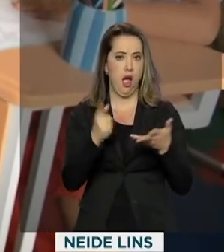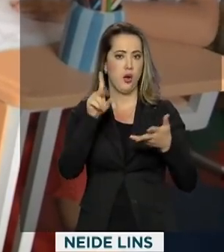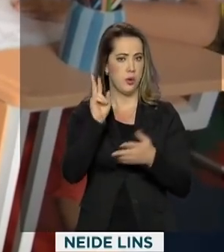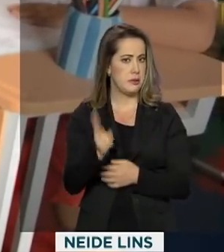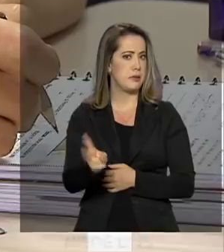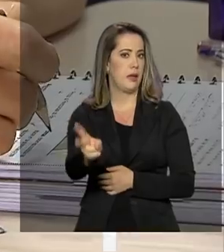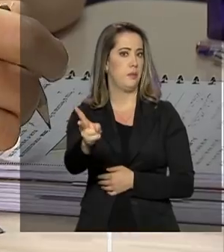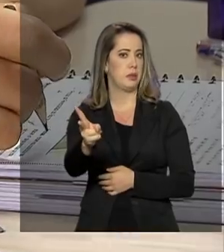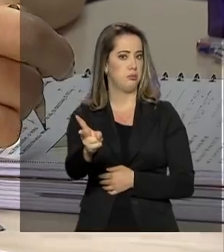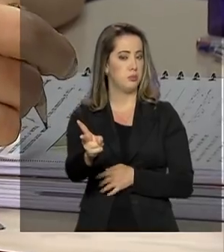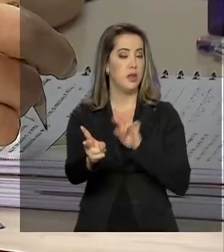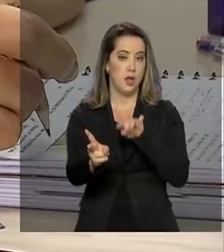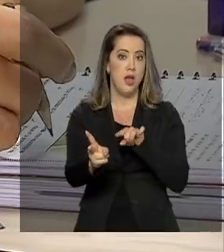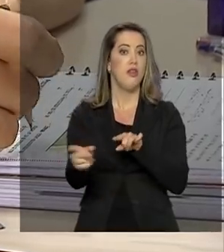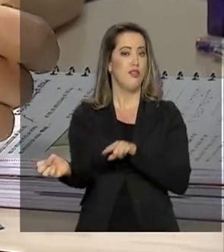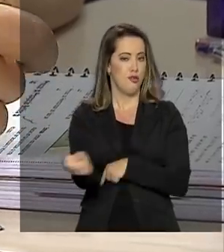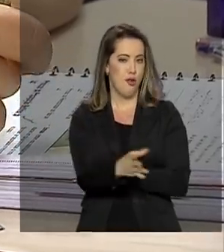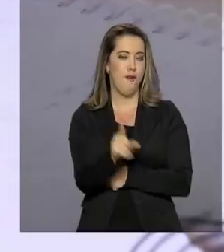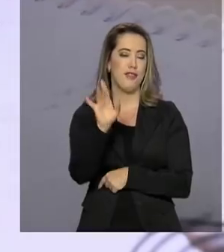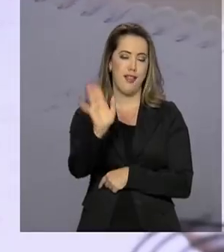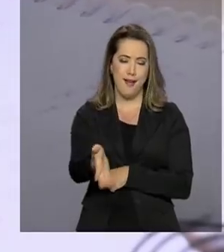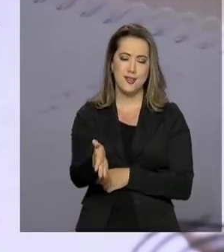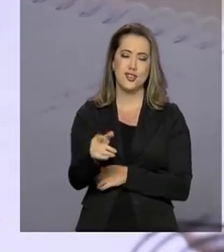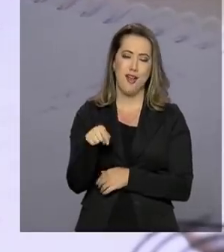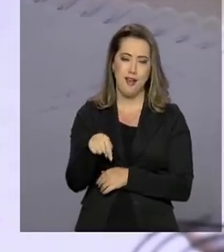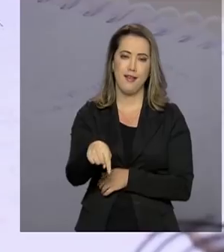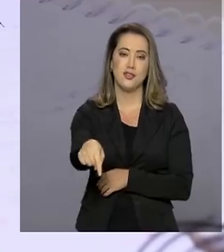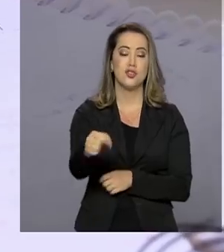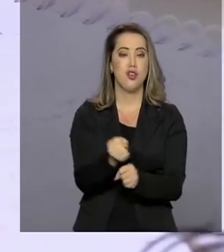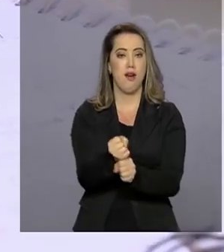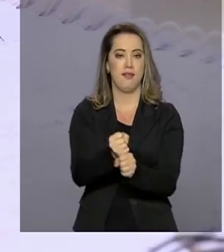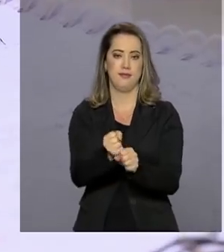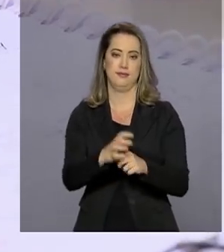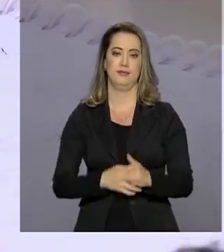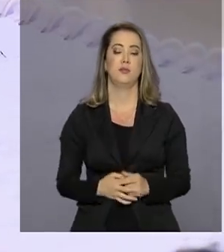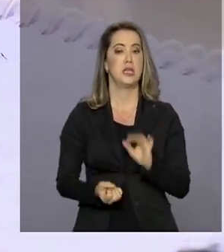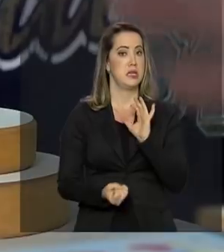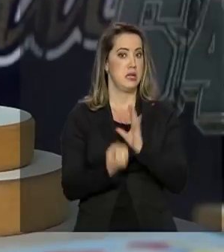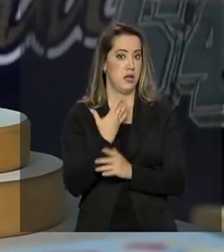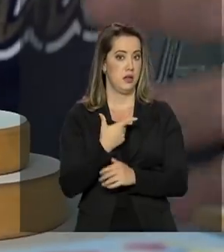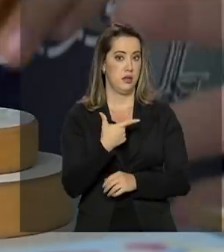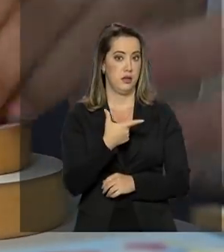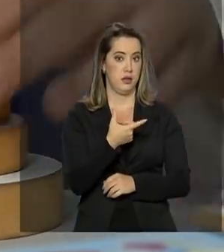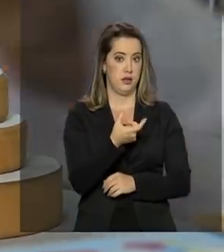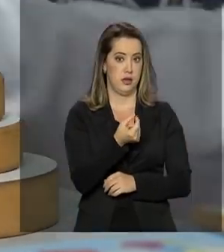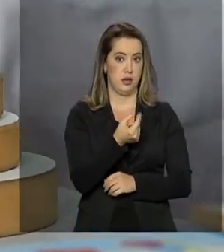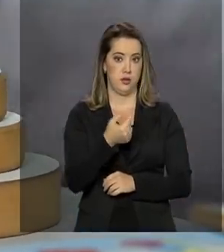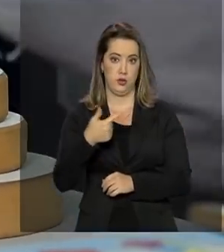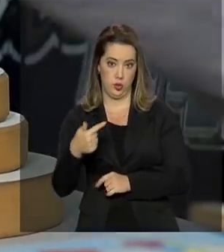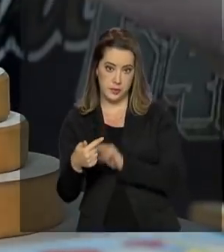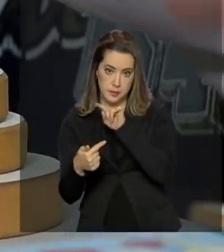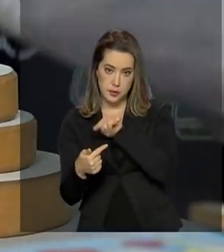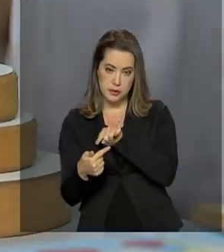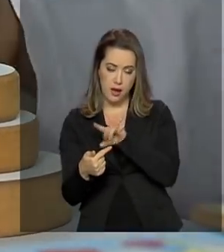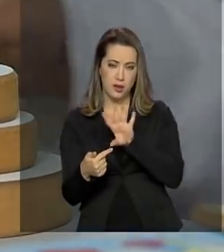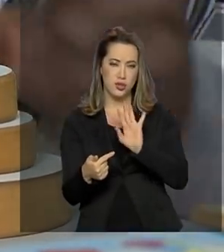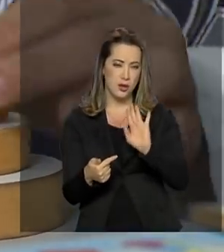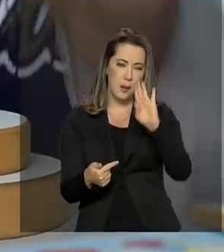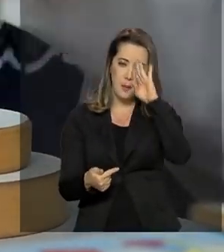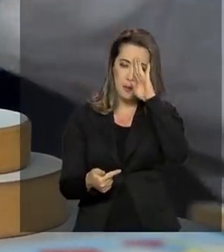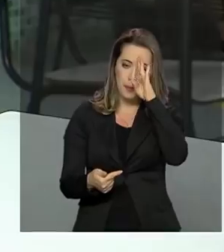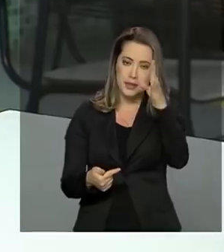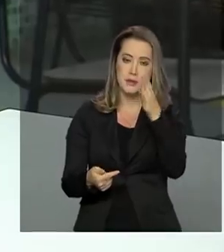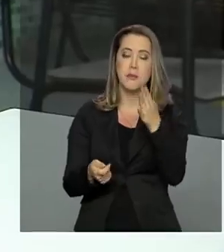permanente e vai ter novidades já a partir deste ano. Criado originalmente em 2007, o Fundeb é o principal